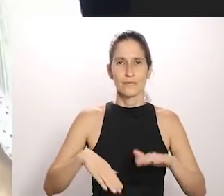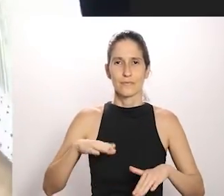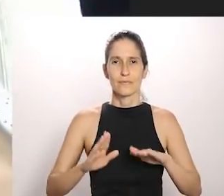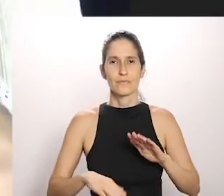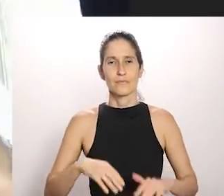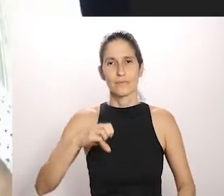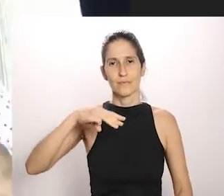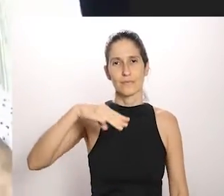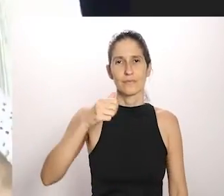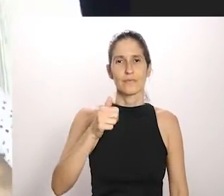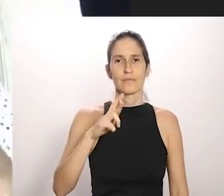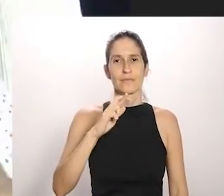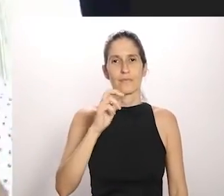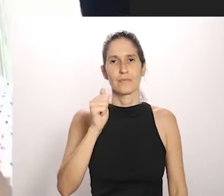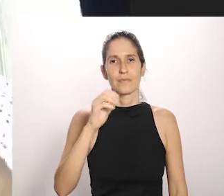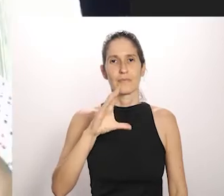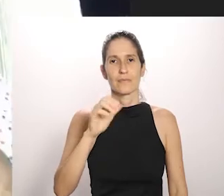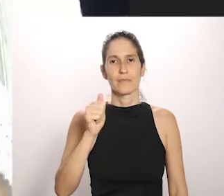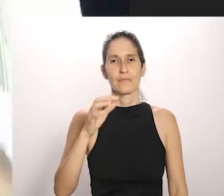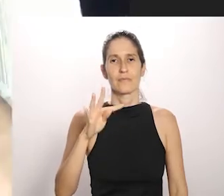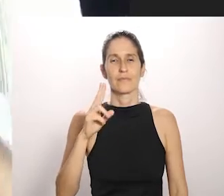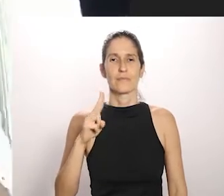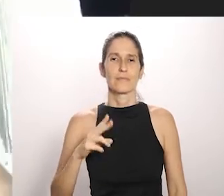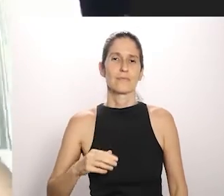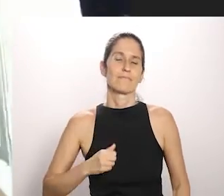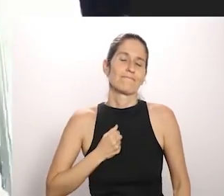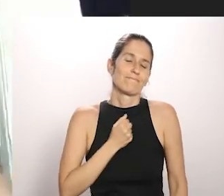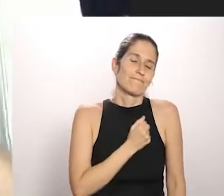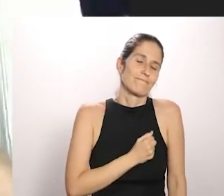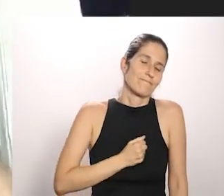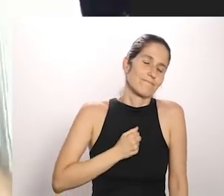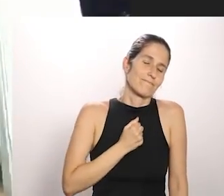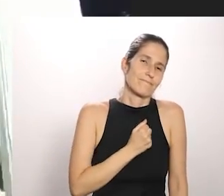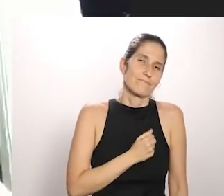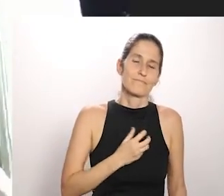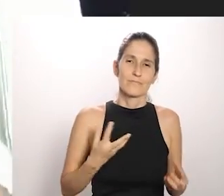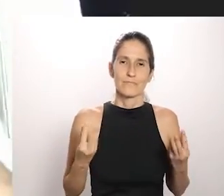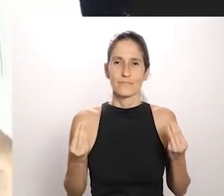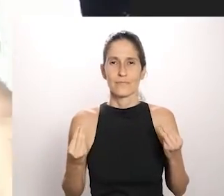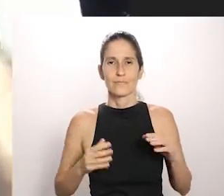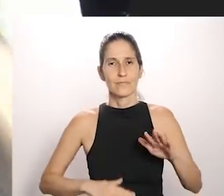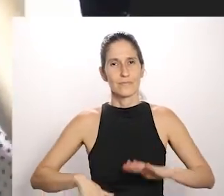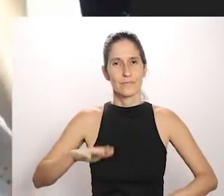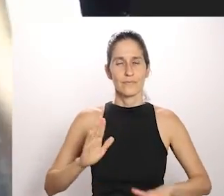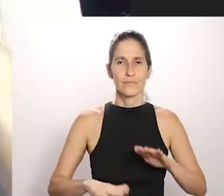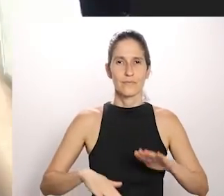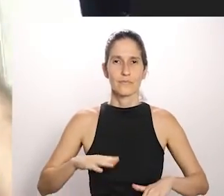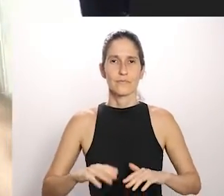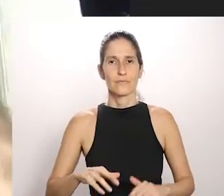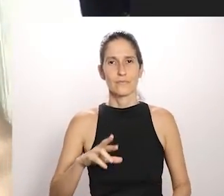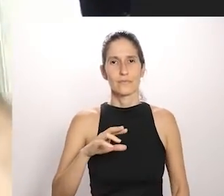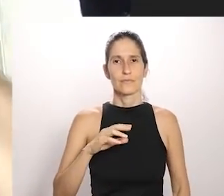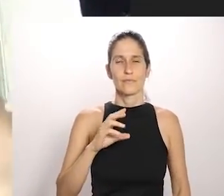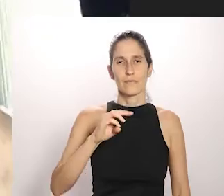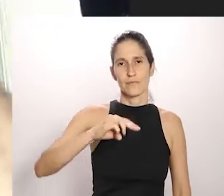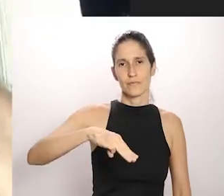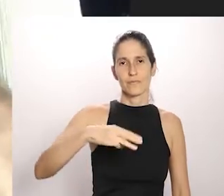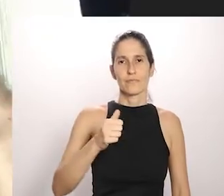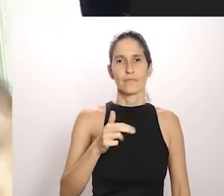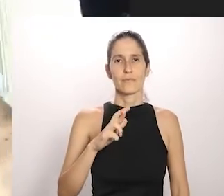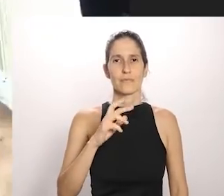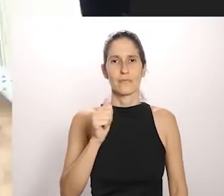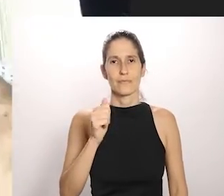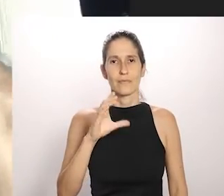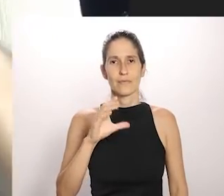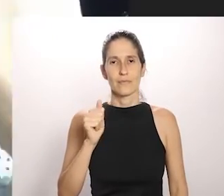Maracatu Rural. Ô, que saudade do terno do Maracatu